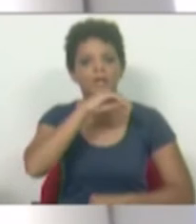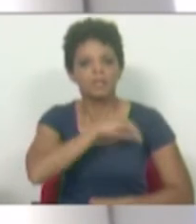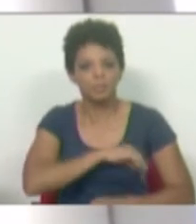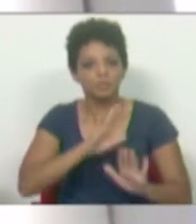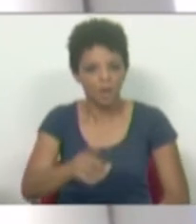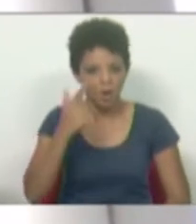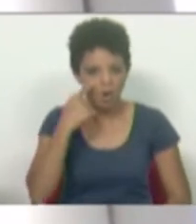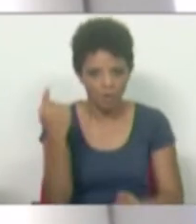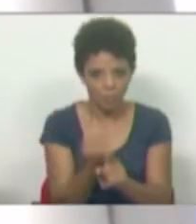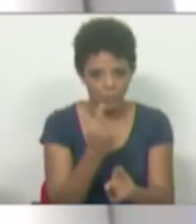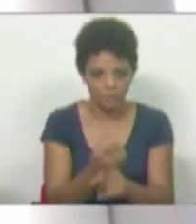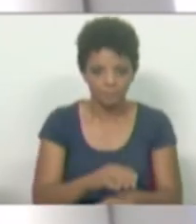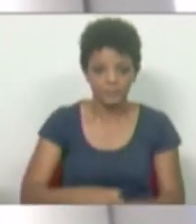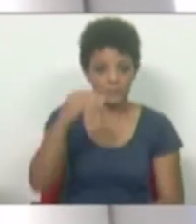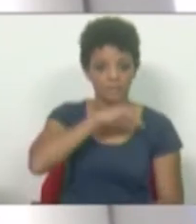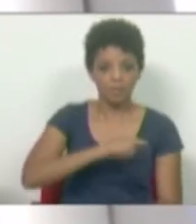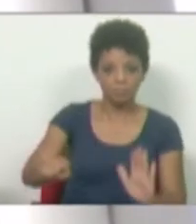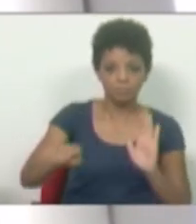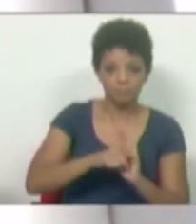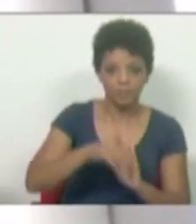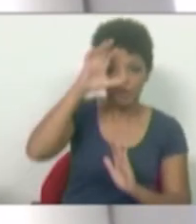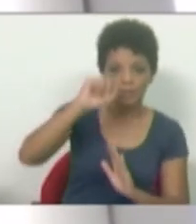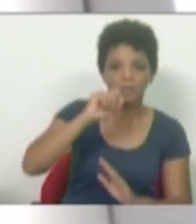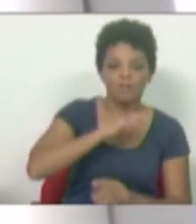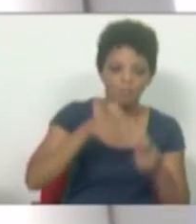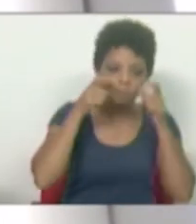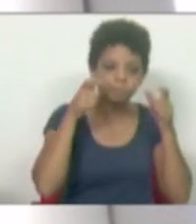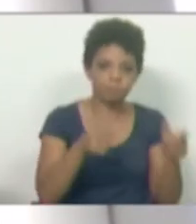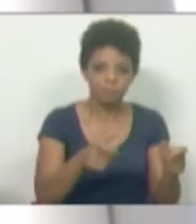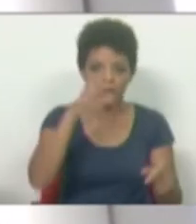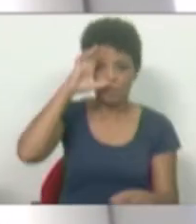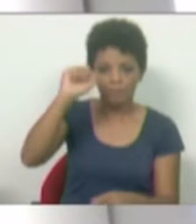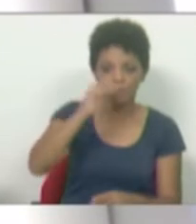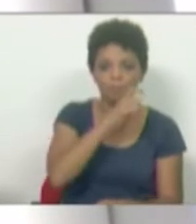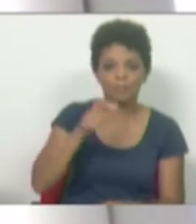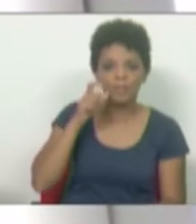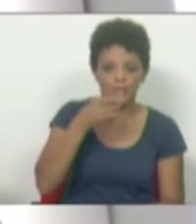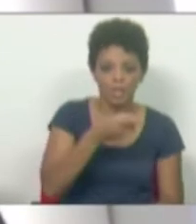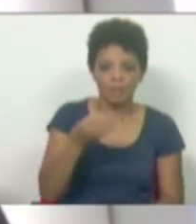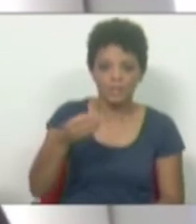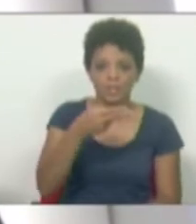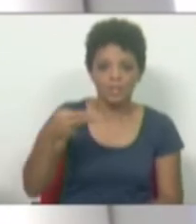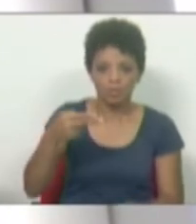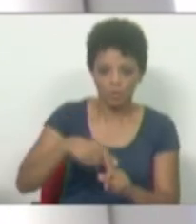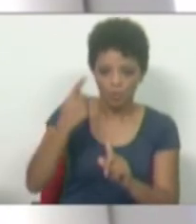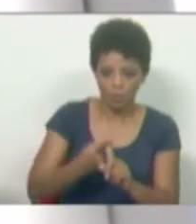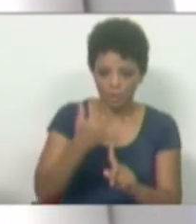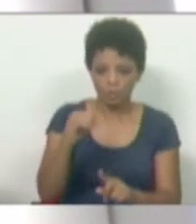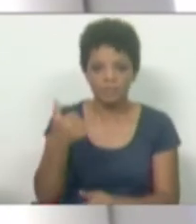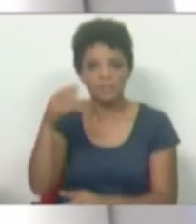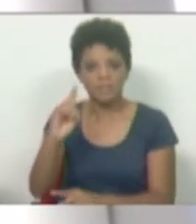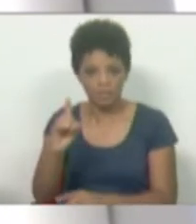Mas reparemos numa coisa. No salário mínimo, que é aquilo que o Governo pode controlar, o Governo promete 900 euros para 2026.